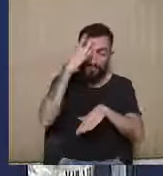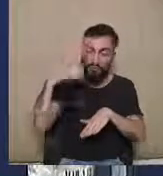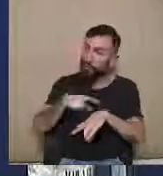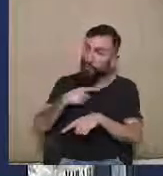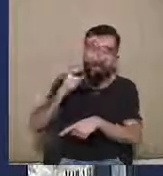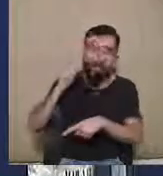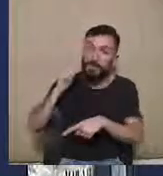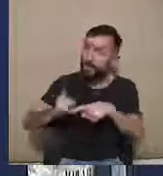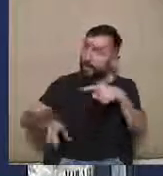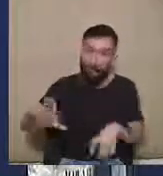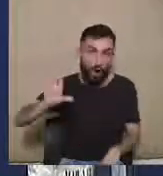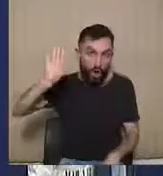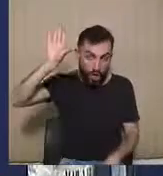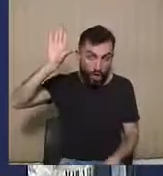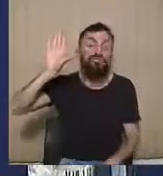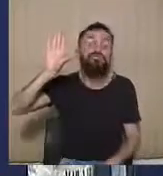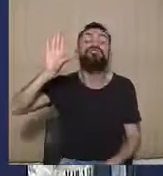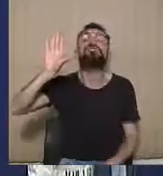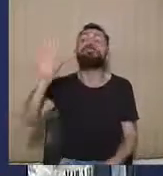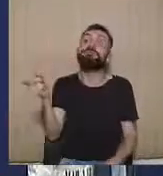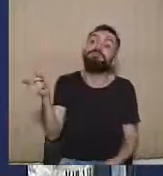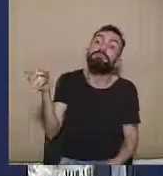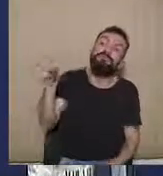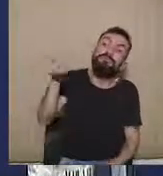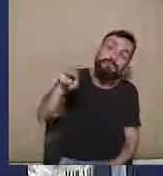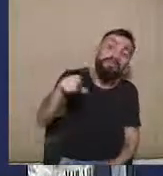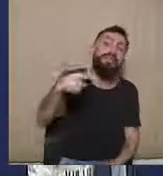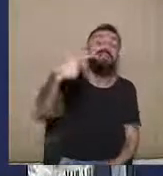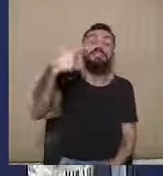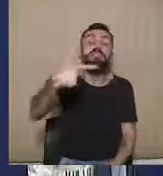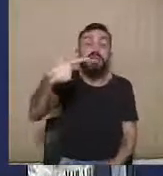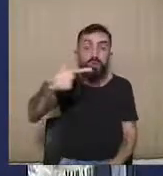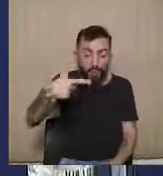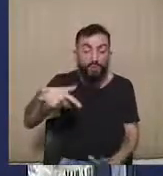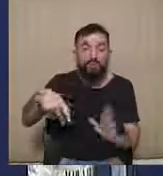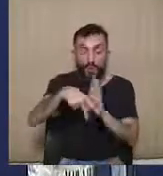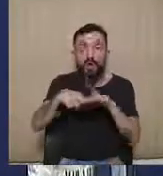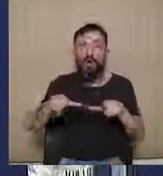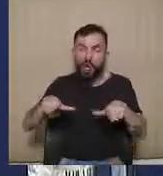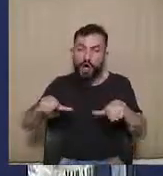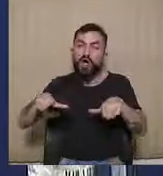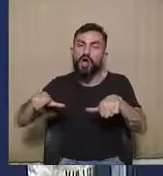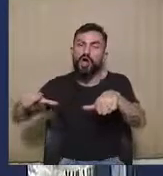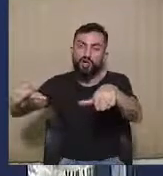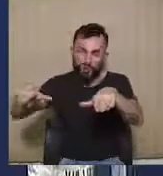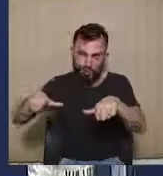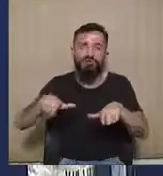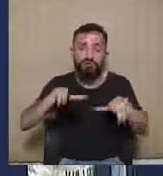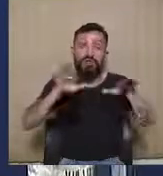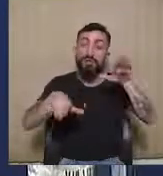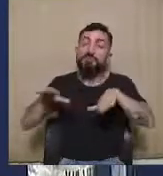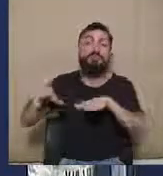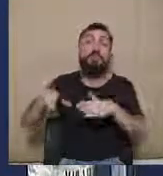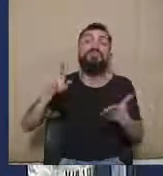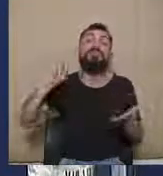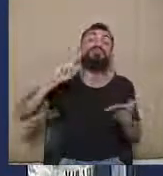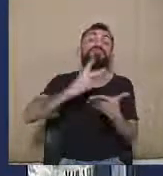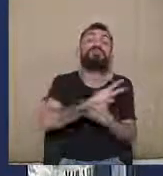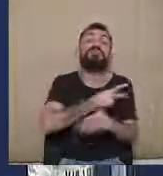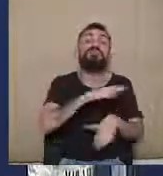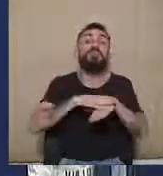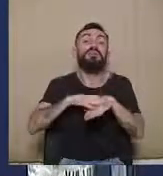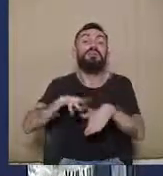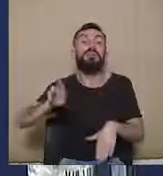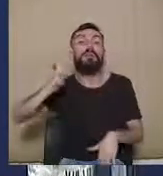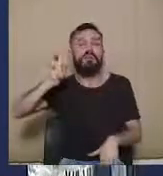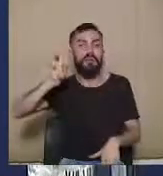preservando o diploma, especialmente se isso disser respeito ao titular da chapa. Eu vou só citar aqui, eu já não